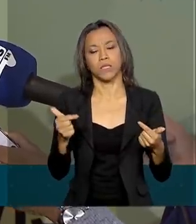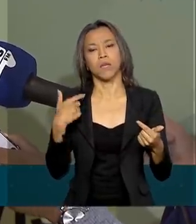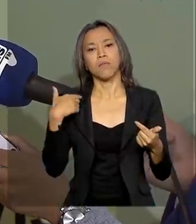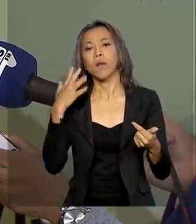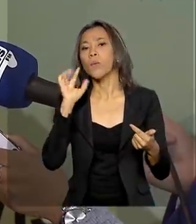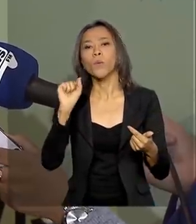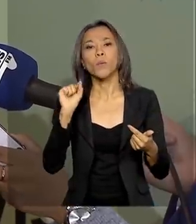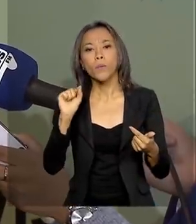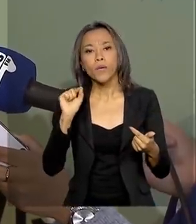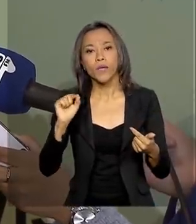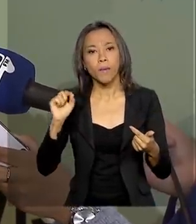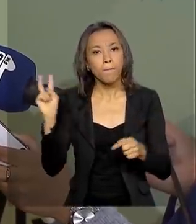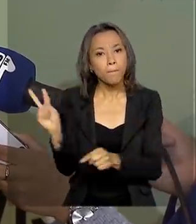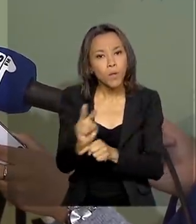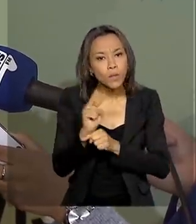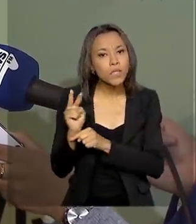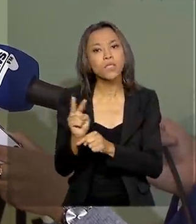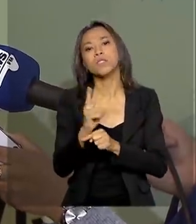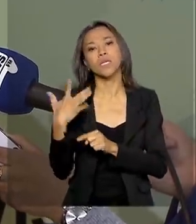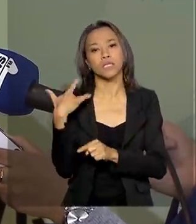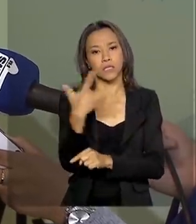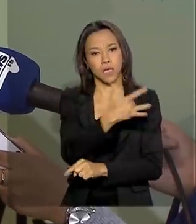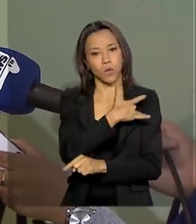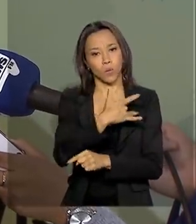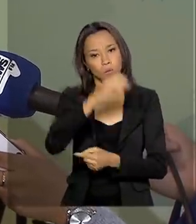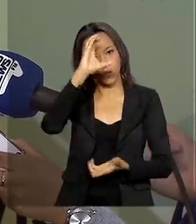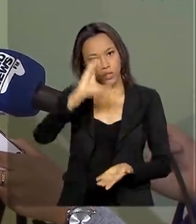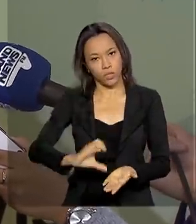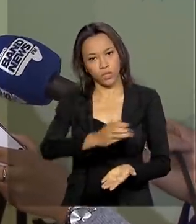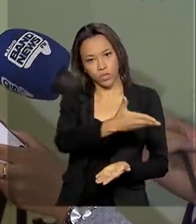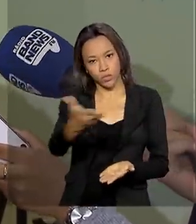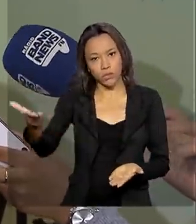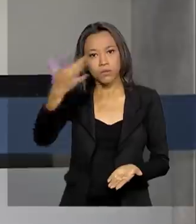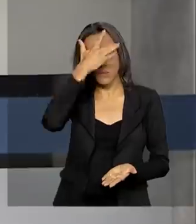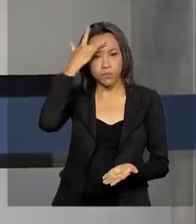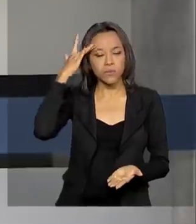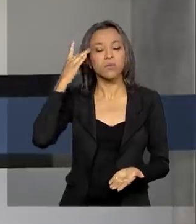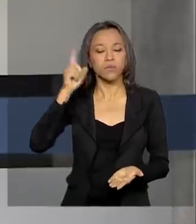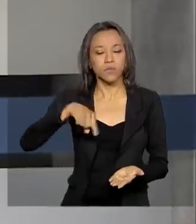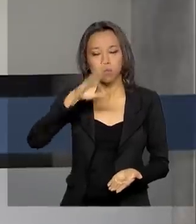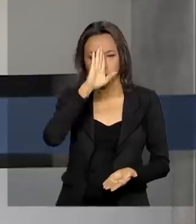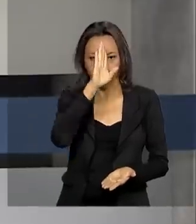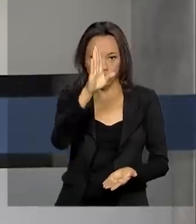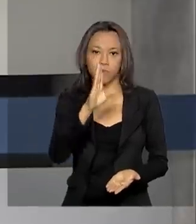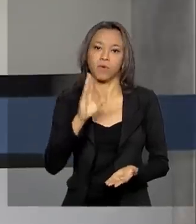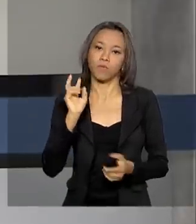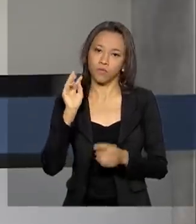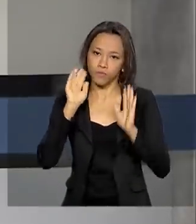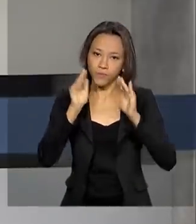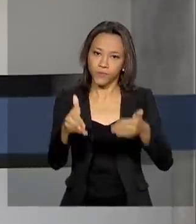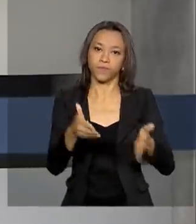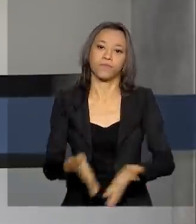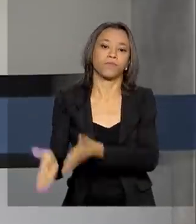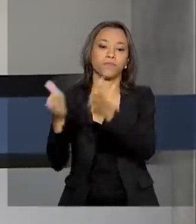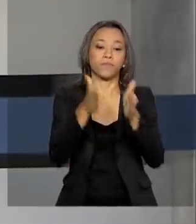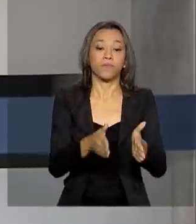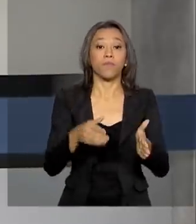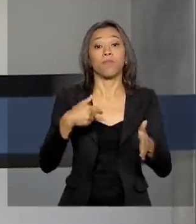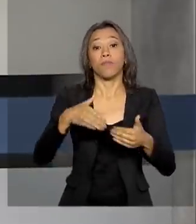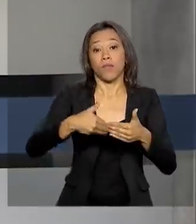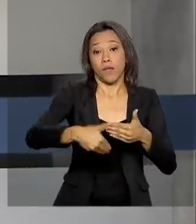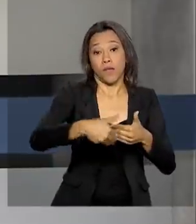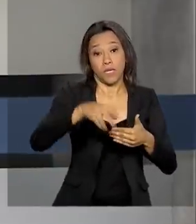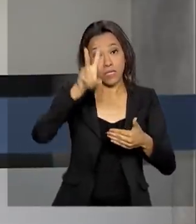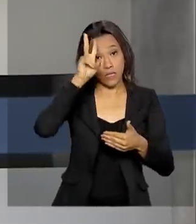buscando levar a proteção à saúde do cidadão. Essa é a nossa missão fundamental. E nesta segunda-feira, Hamilton Mourão, no